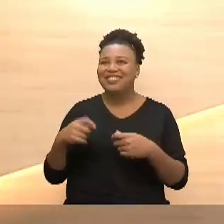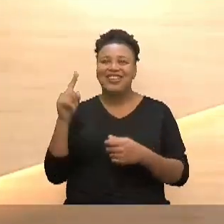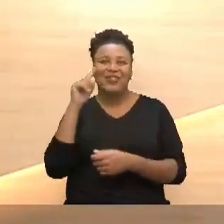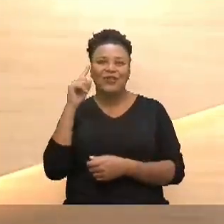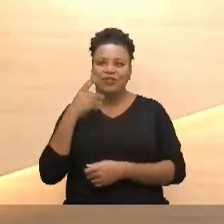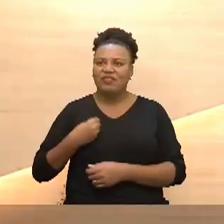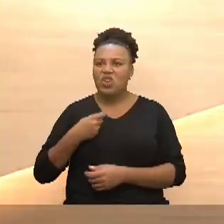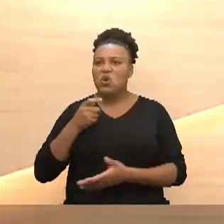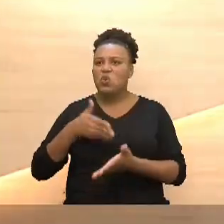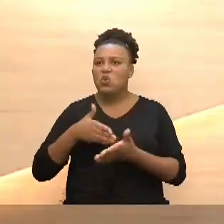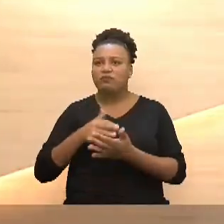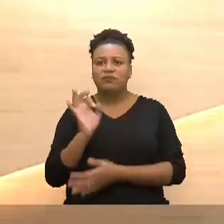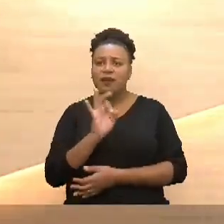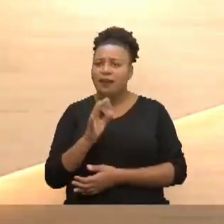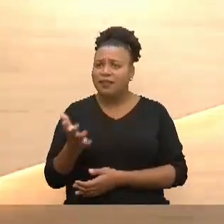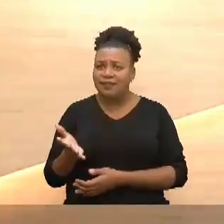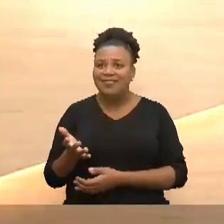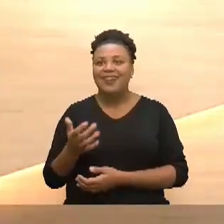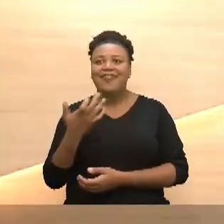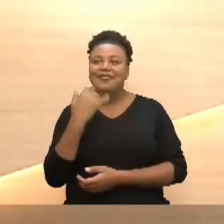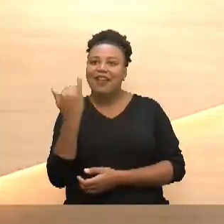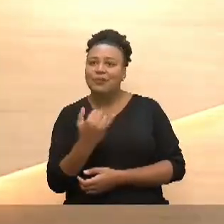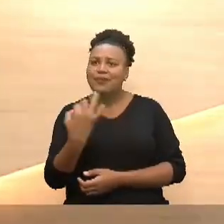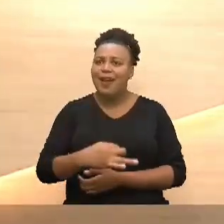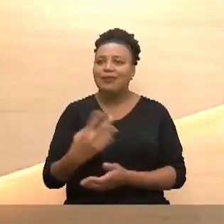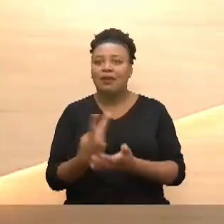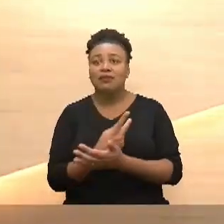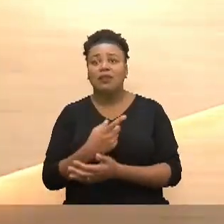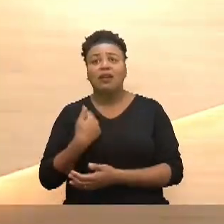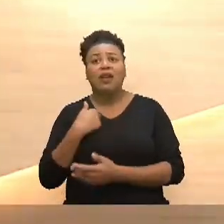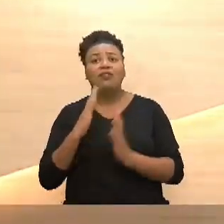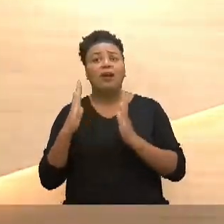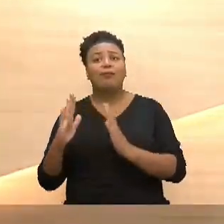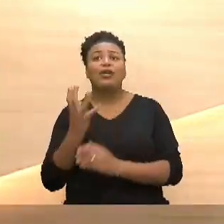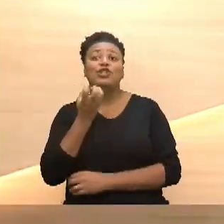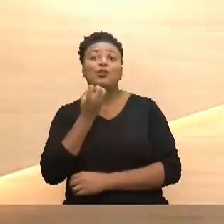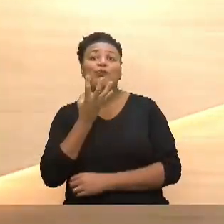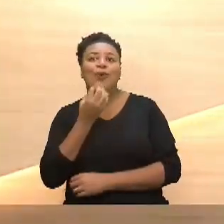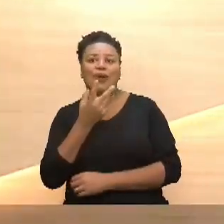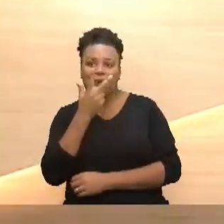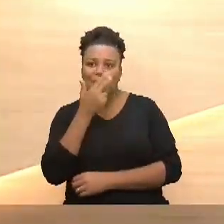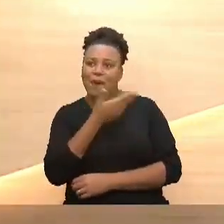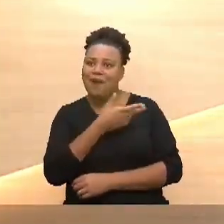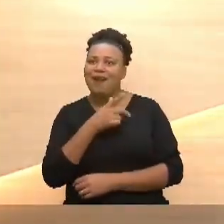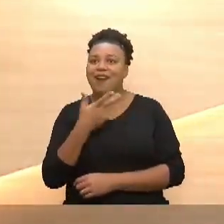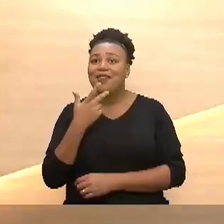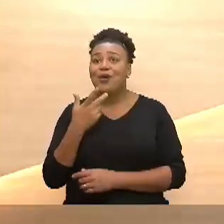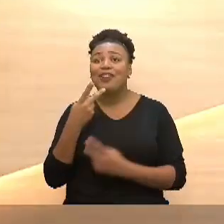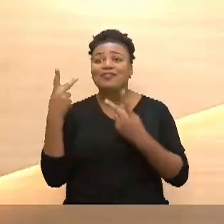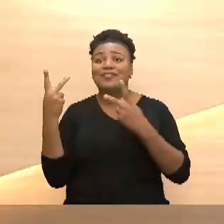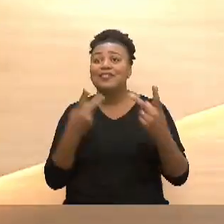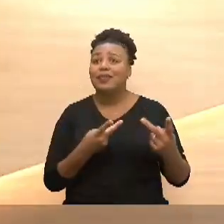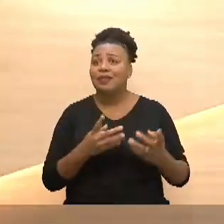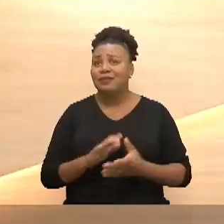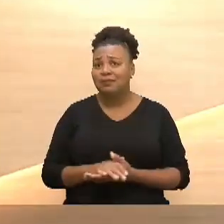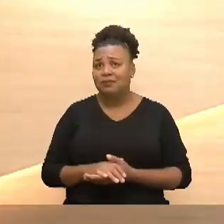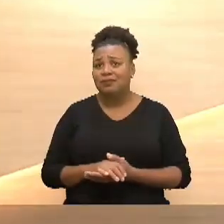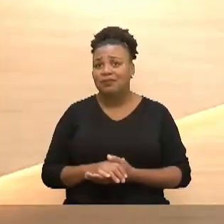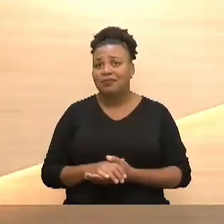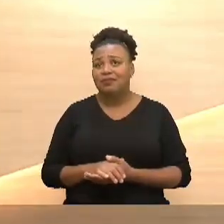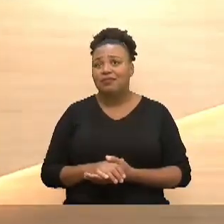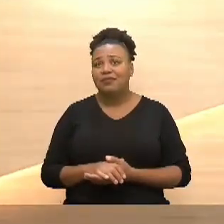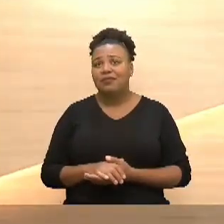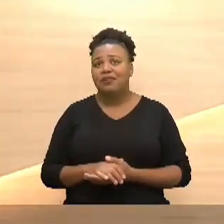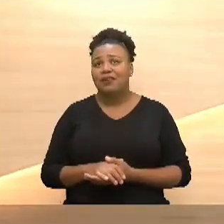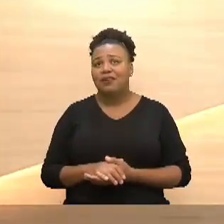ali diariamente impondo limites com os filhos falando o é certo o é errado ele fica com a parte boa como a Gabriela disse ele é uma visita então